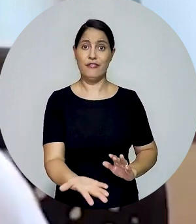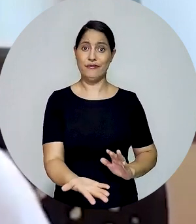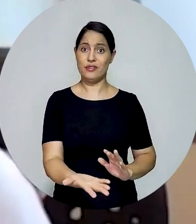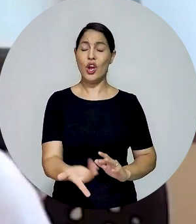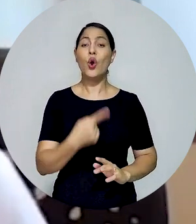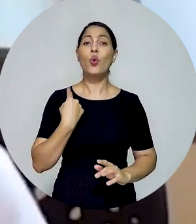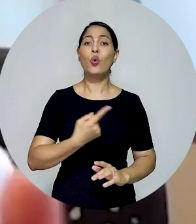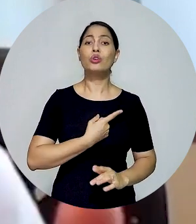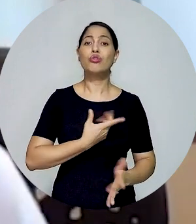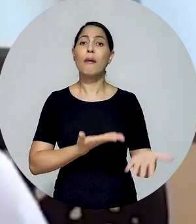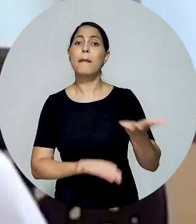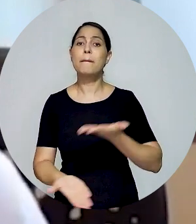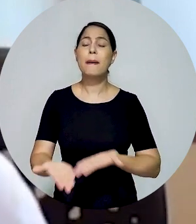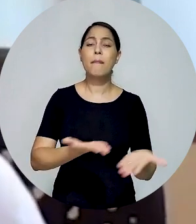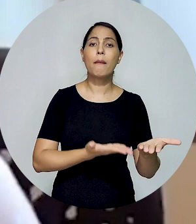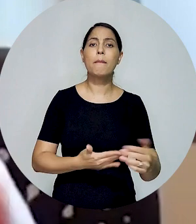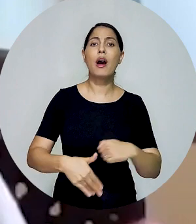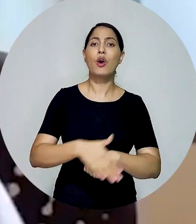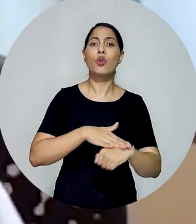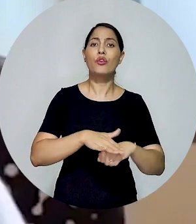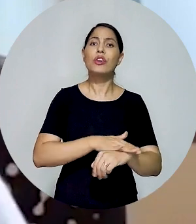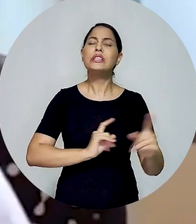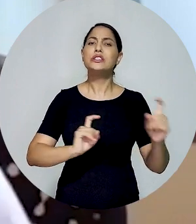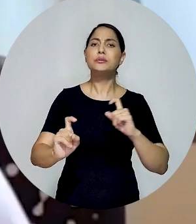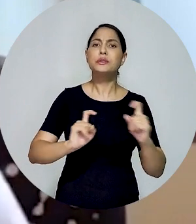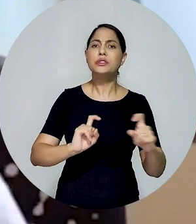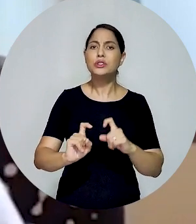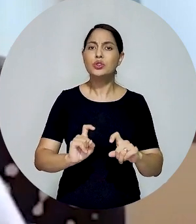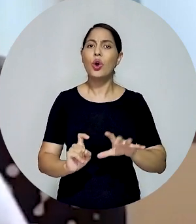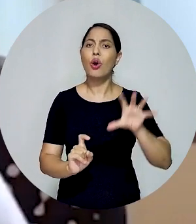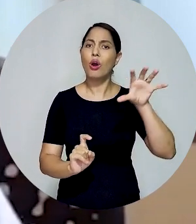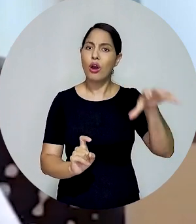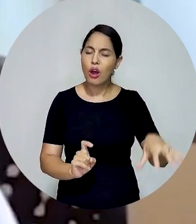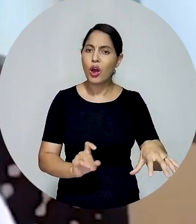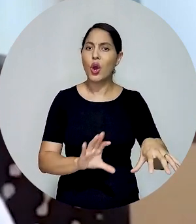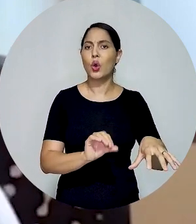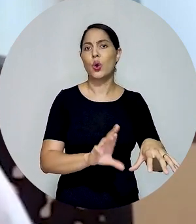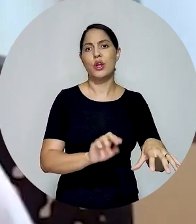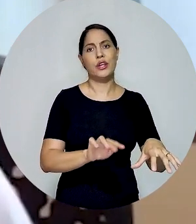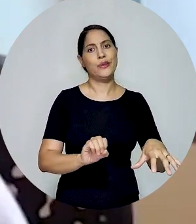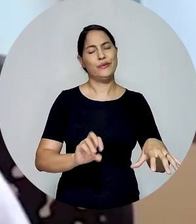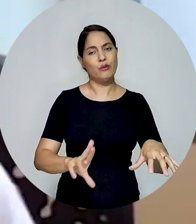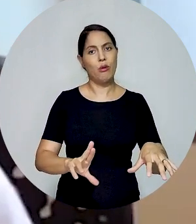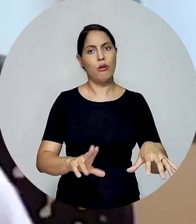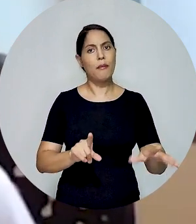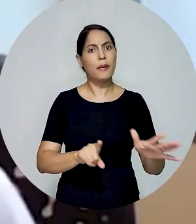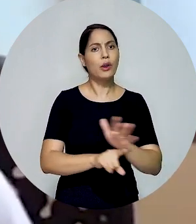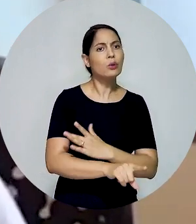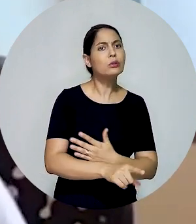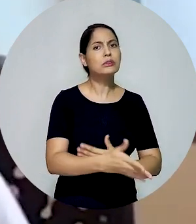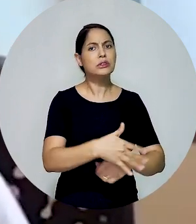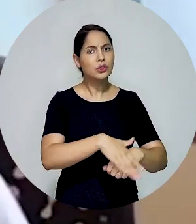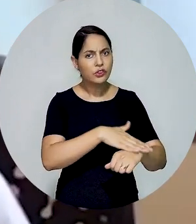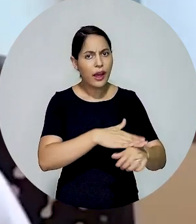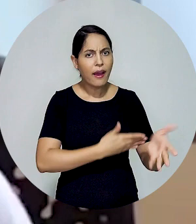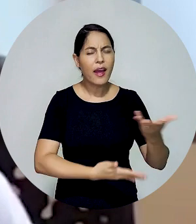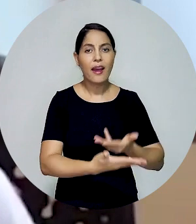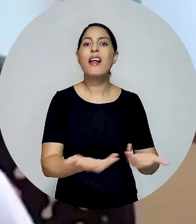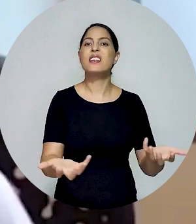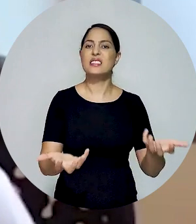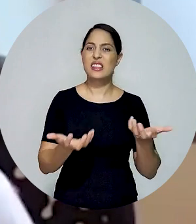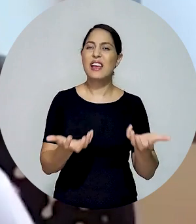muito interessante, quando a gente conversa com os administradores, com os representantes dessas corretoras, elas querem ser reguladas,